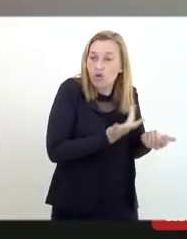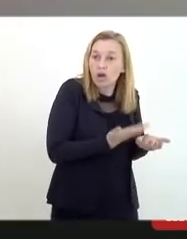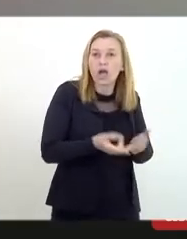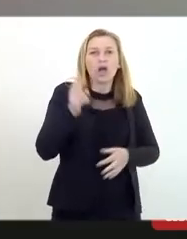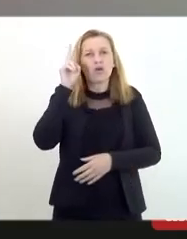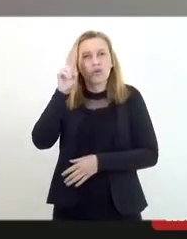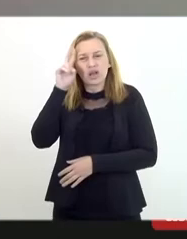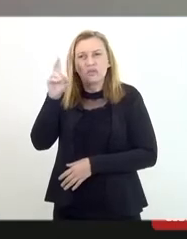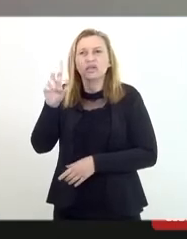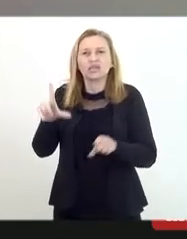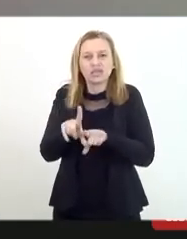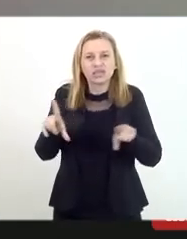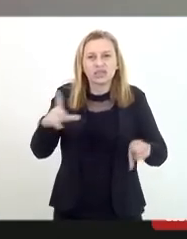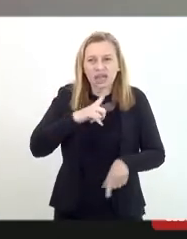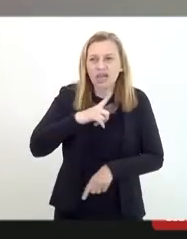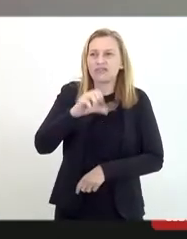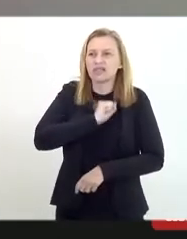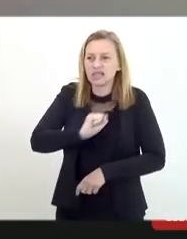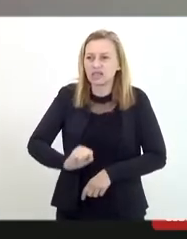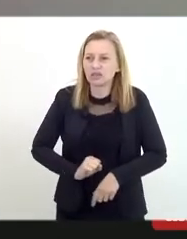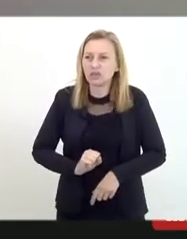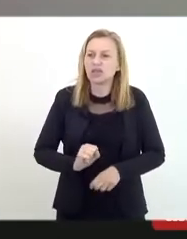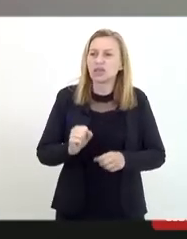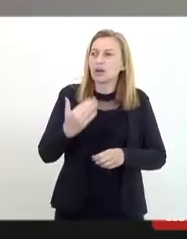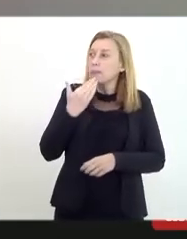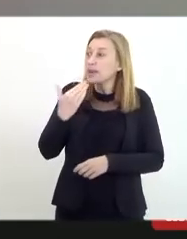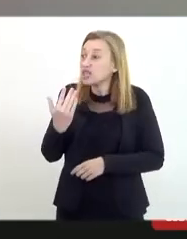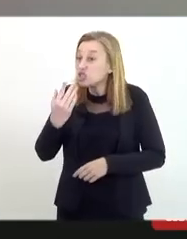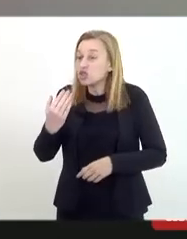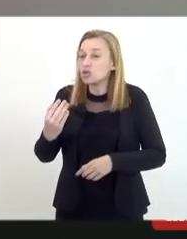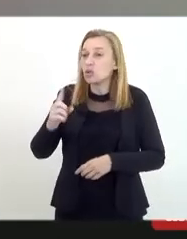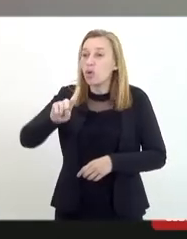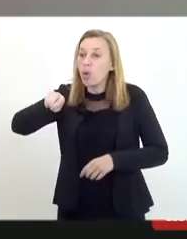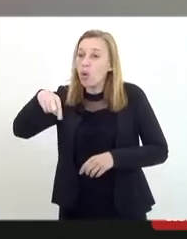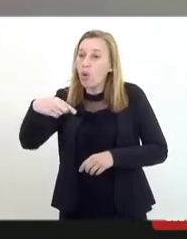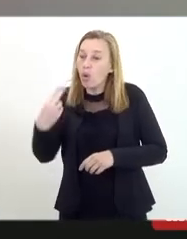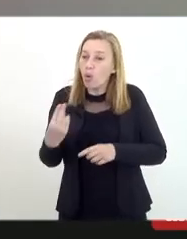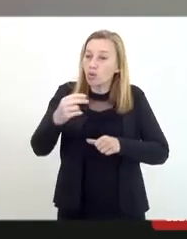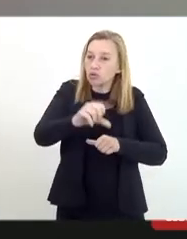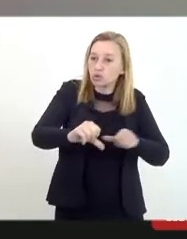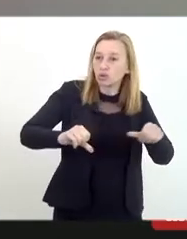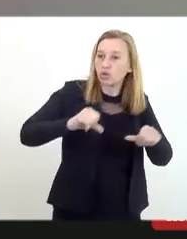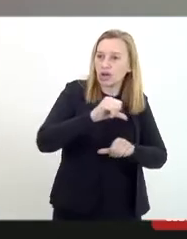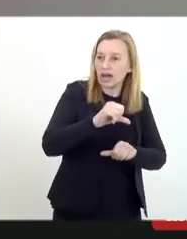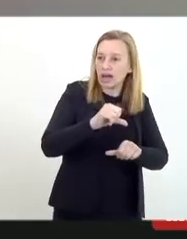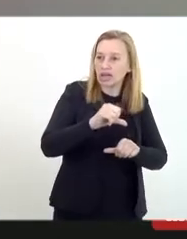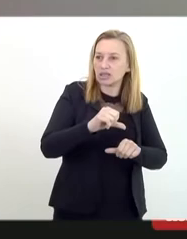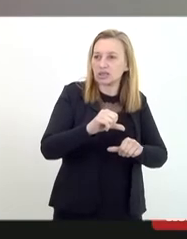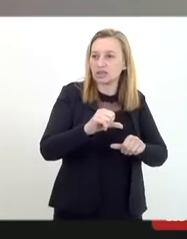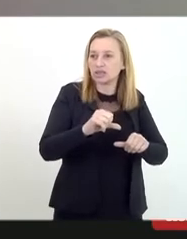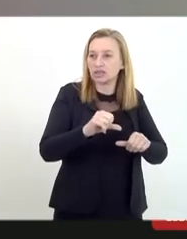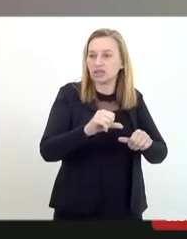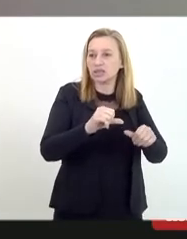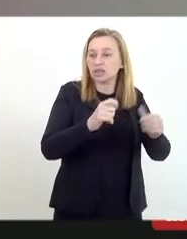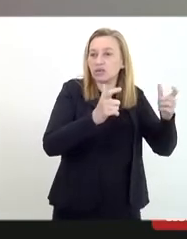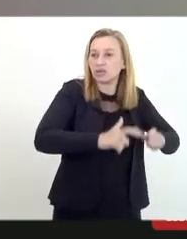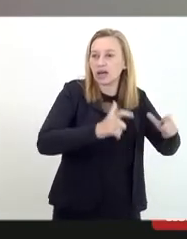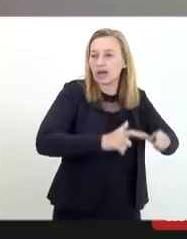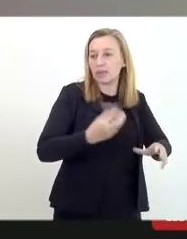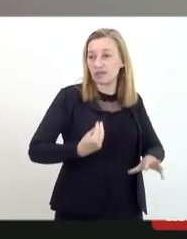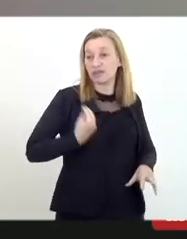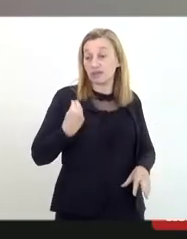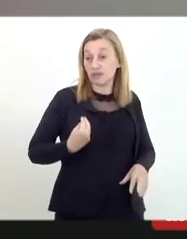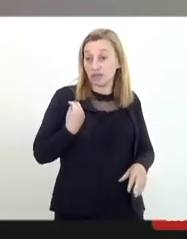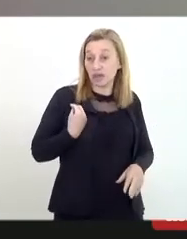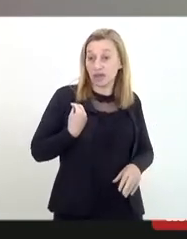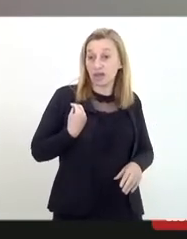sacerdotisa tendo que pedir ou ir pedir ou se mudar para o exterior para fugir desses ataques, a